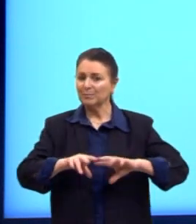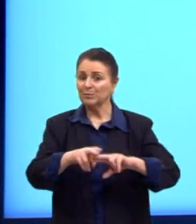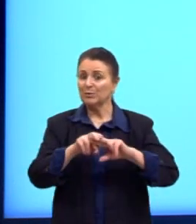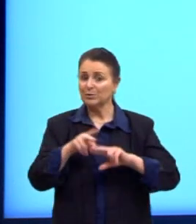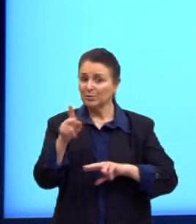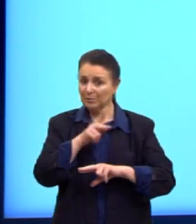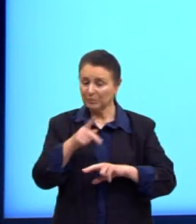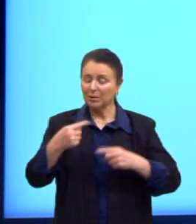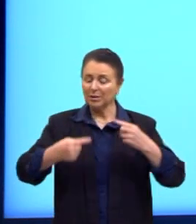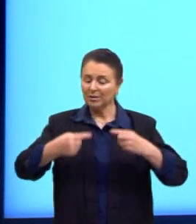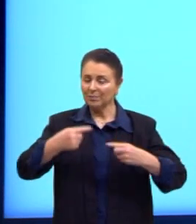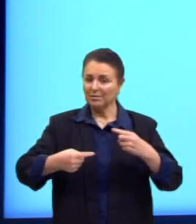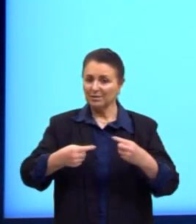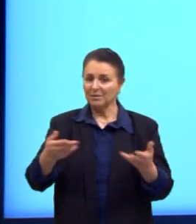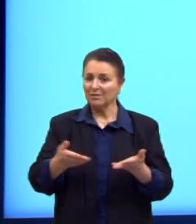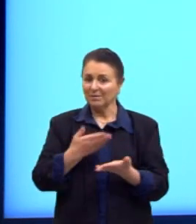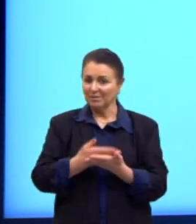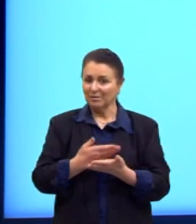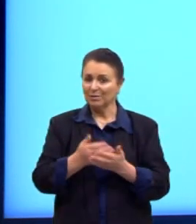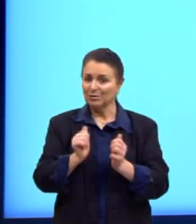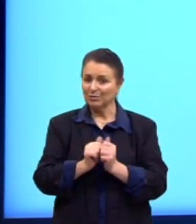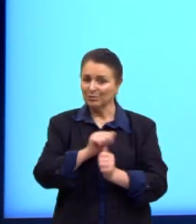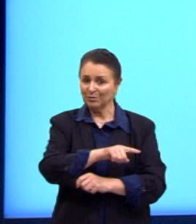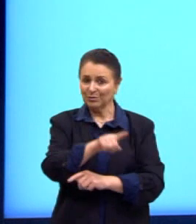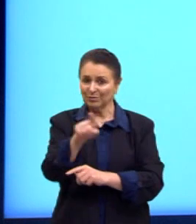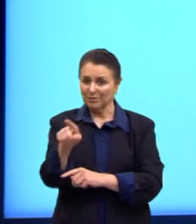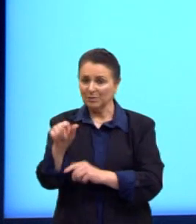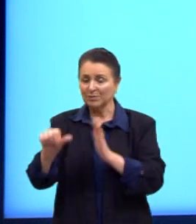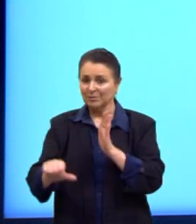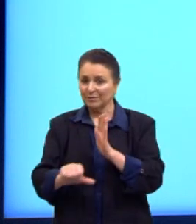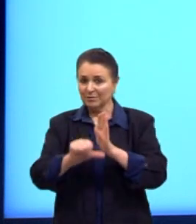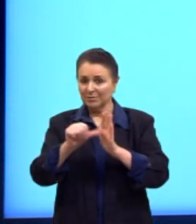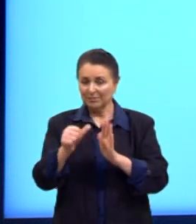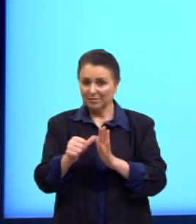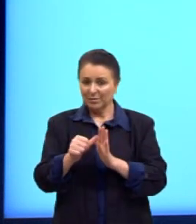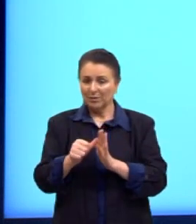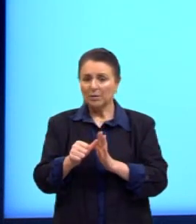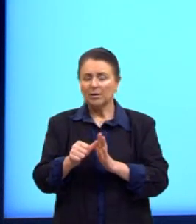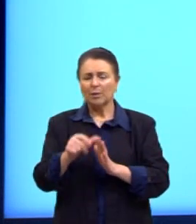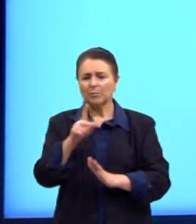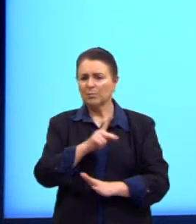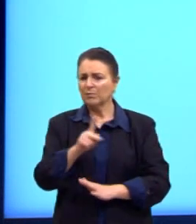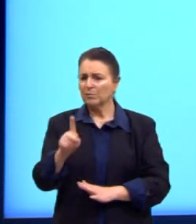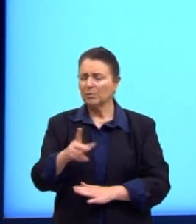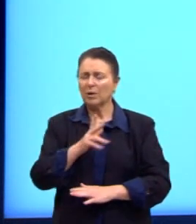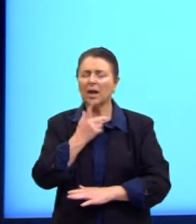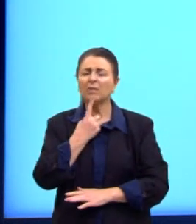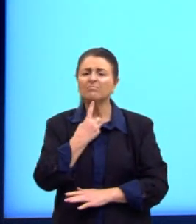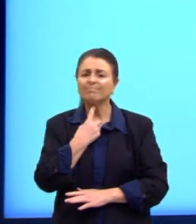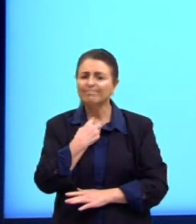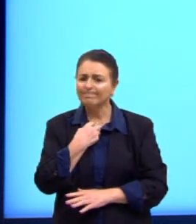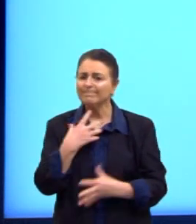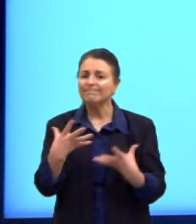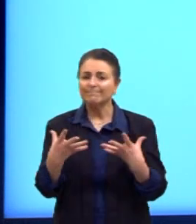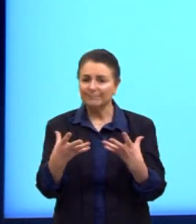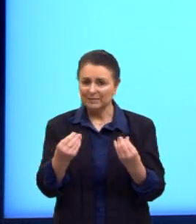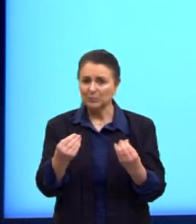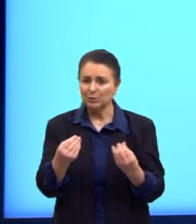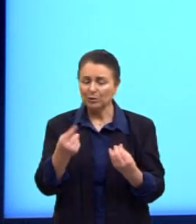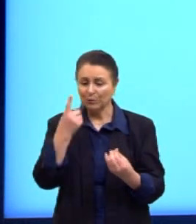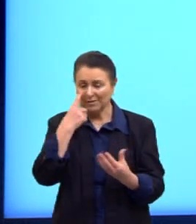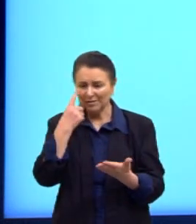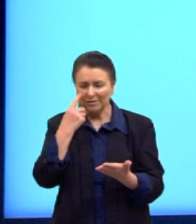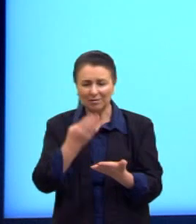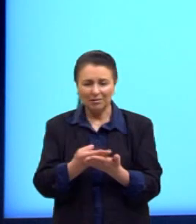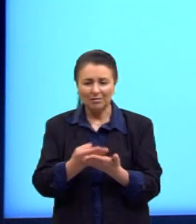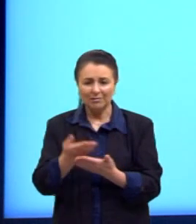debater com vocês. O primeiro deles, que vocês sabem que eu sou apaixonada, porque vocês acompanham isso nas outras aulas,